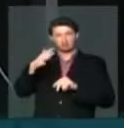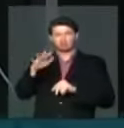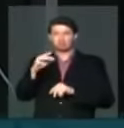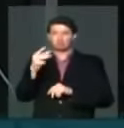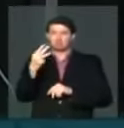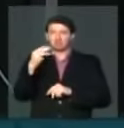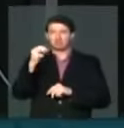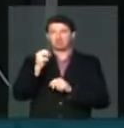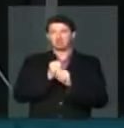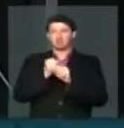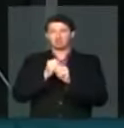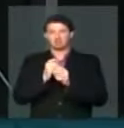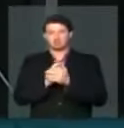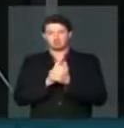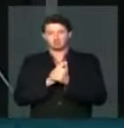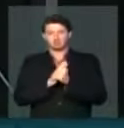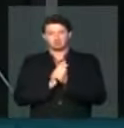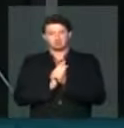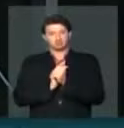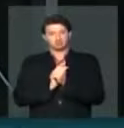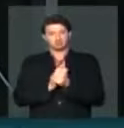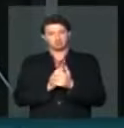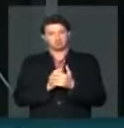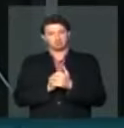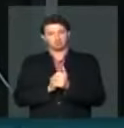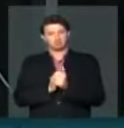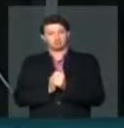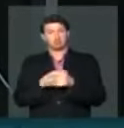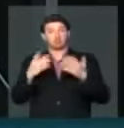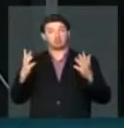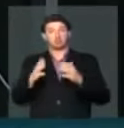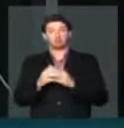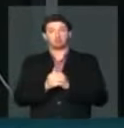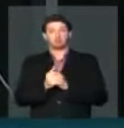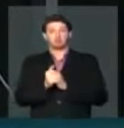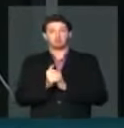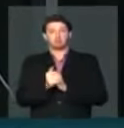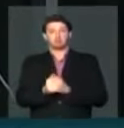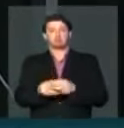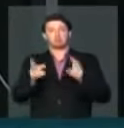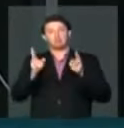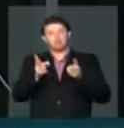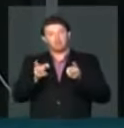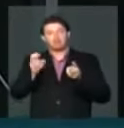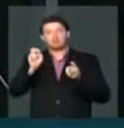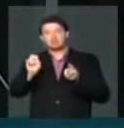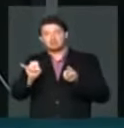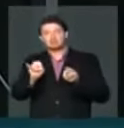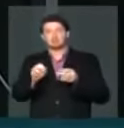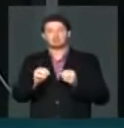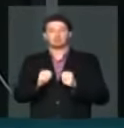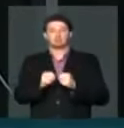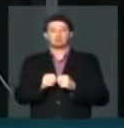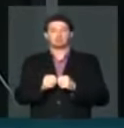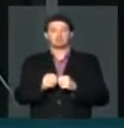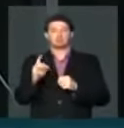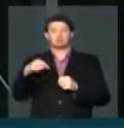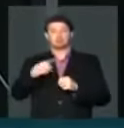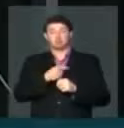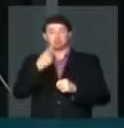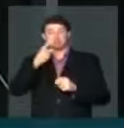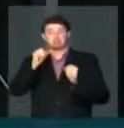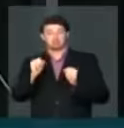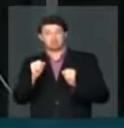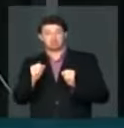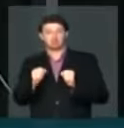anos de prisão. Portanto, mesmo que nós pudéssemos